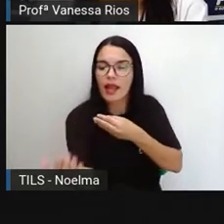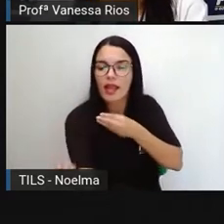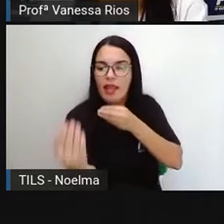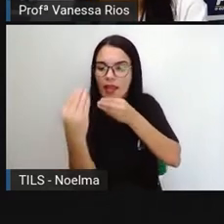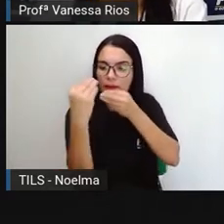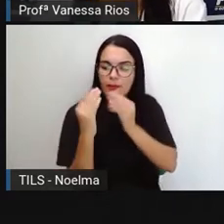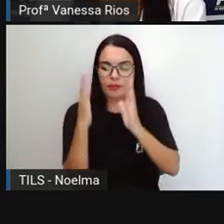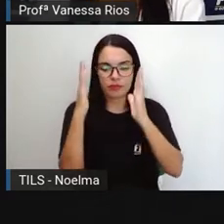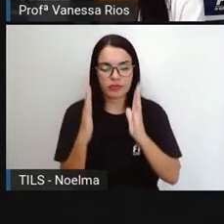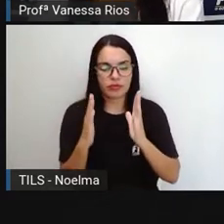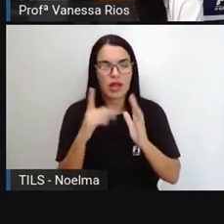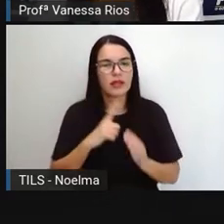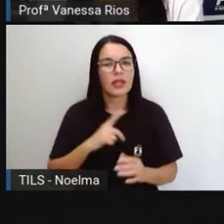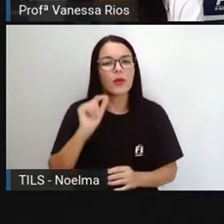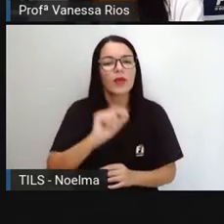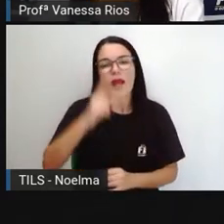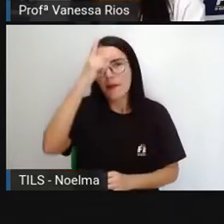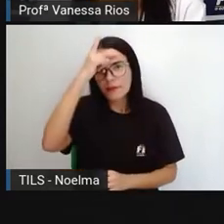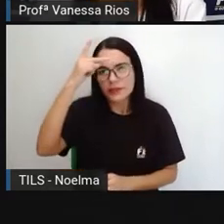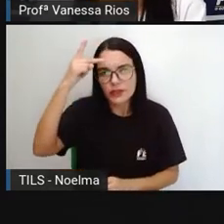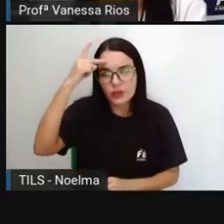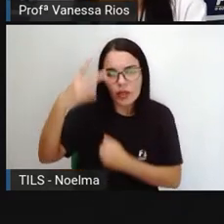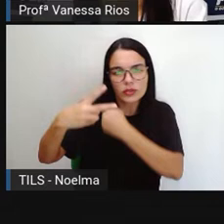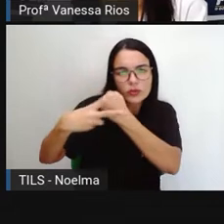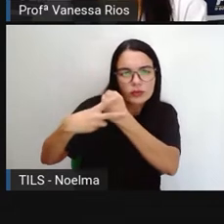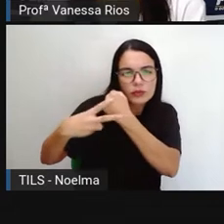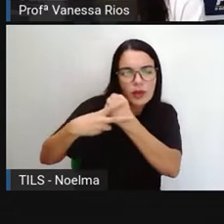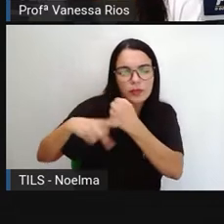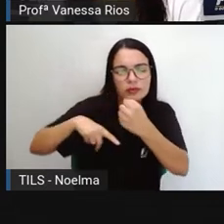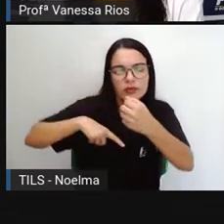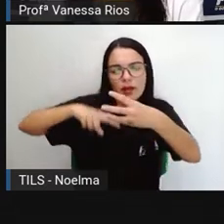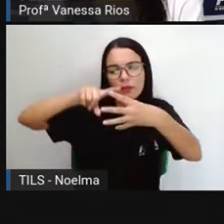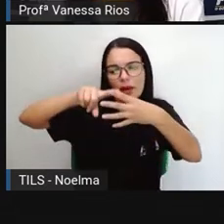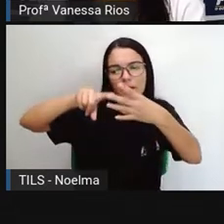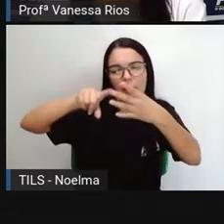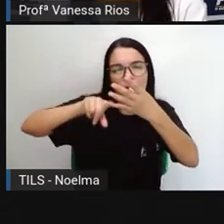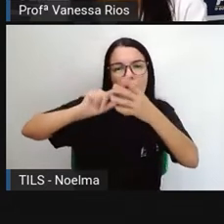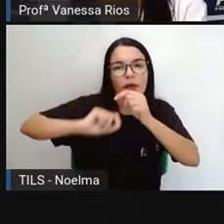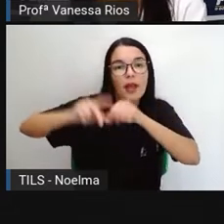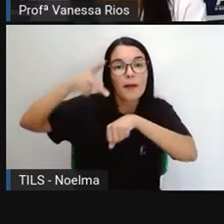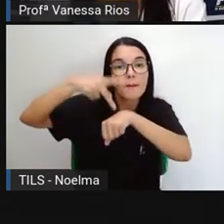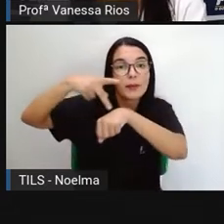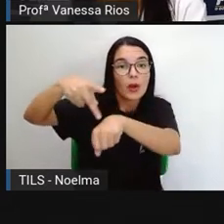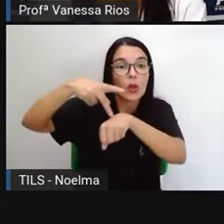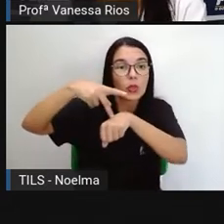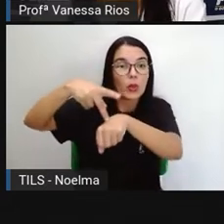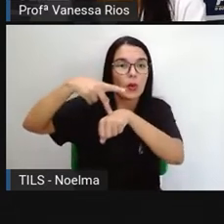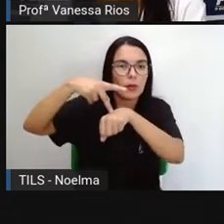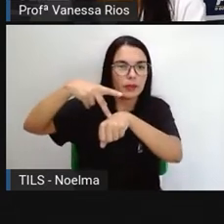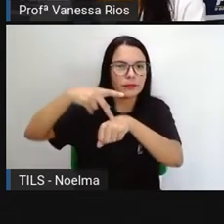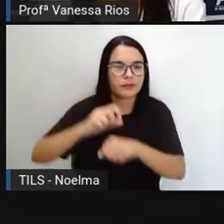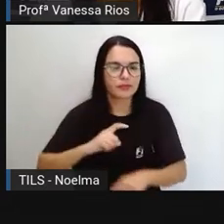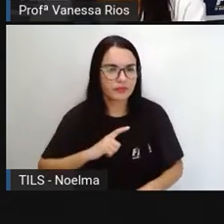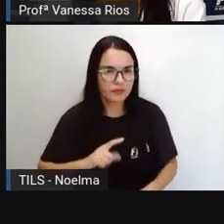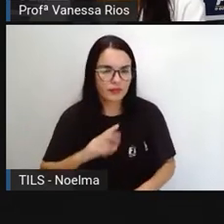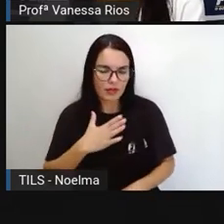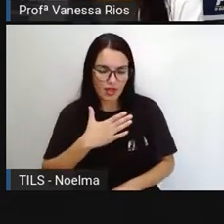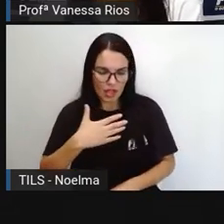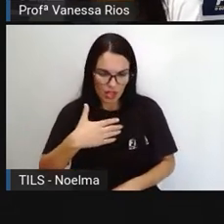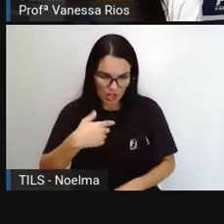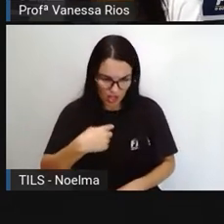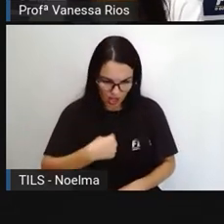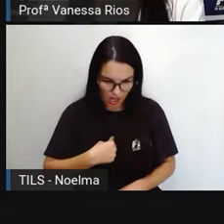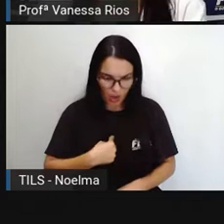ouviu aí que as pessoas do verbo se constituem em pronumes. Então as pessoas do verbo é o eu,